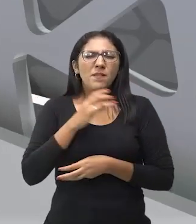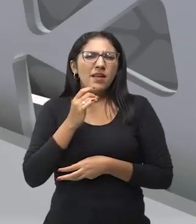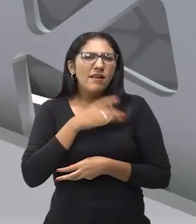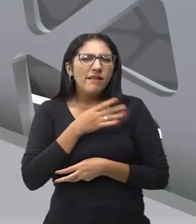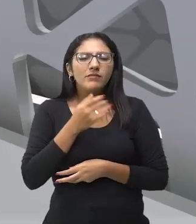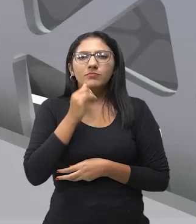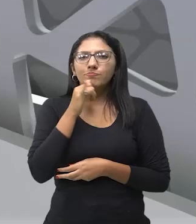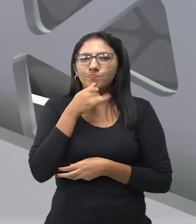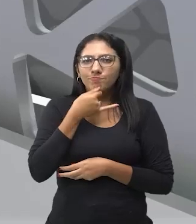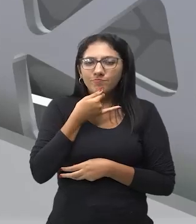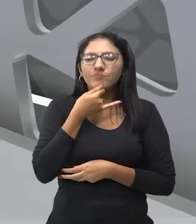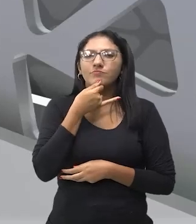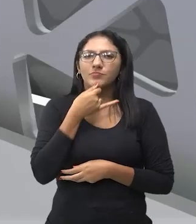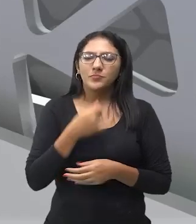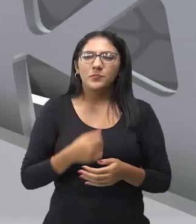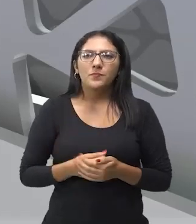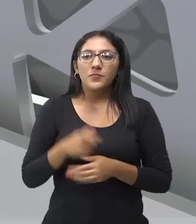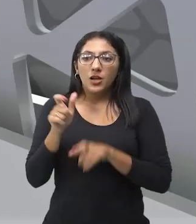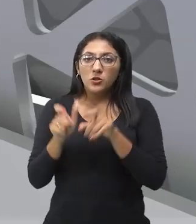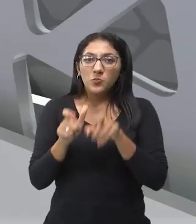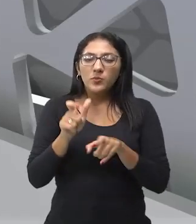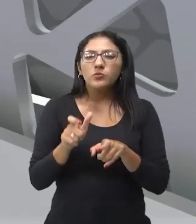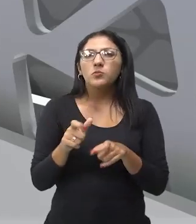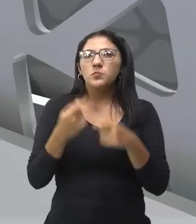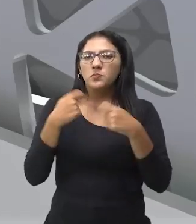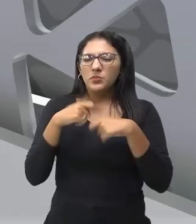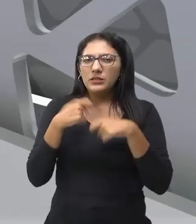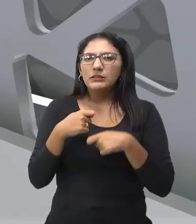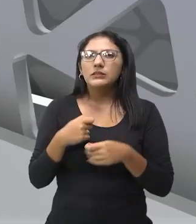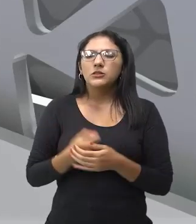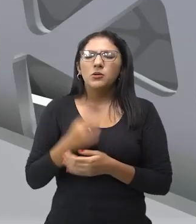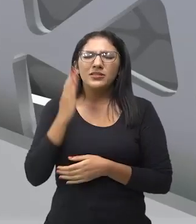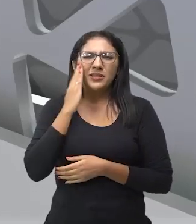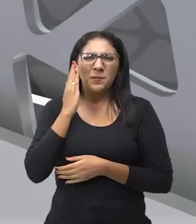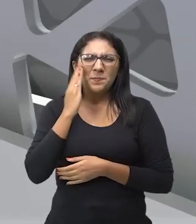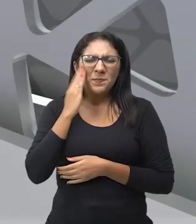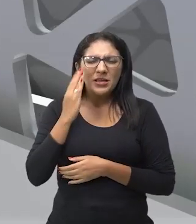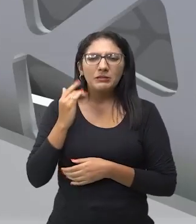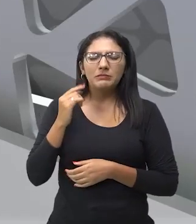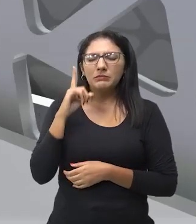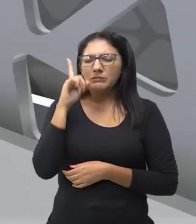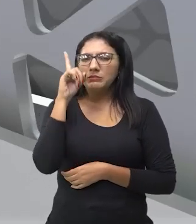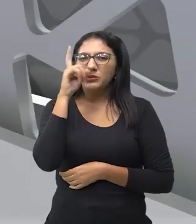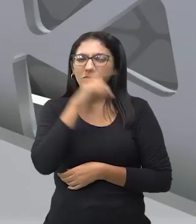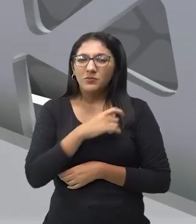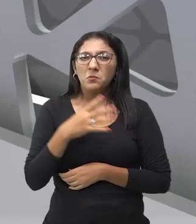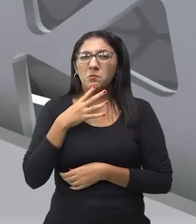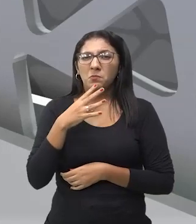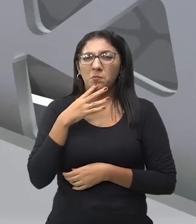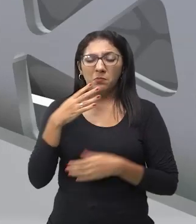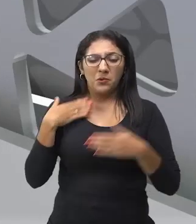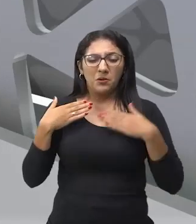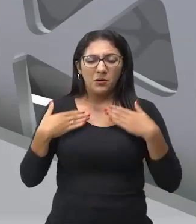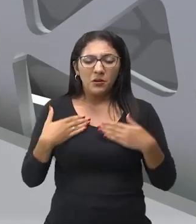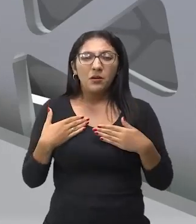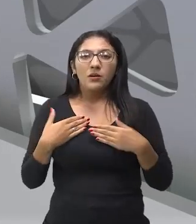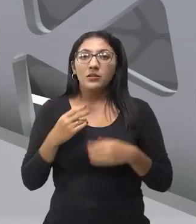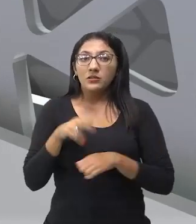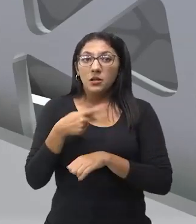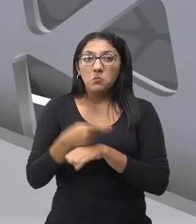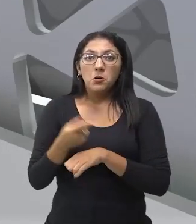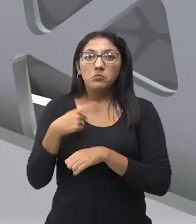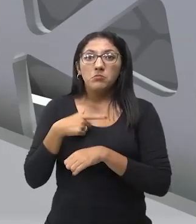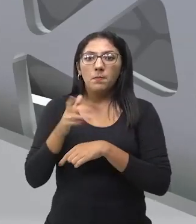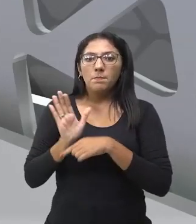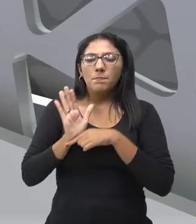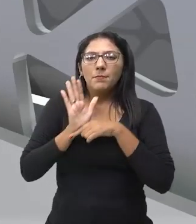tristeza. Então, os atores, eles têm um trabalho muito grande ali para conhecer seu corpo e transmitir